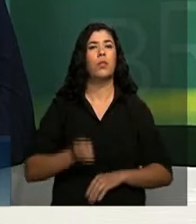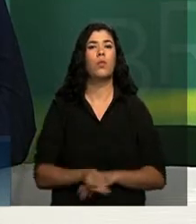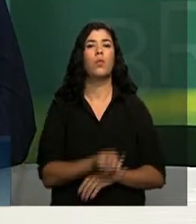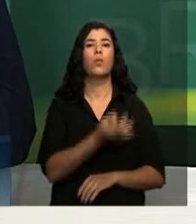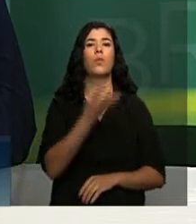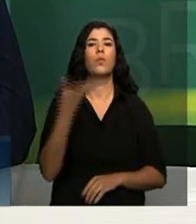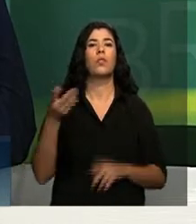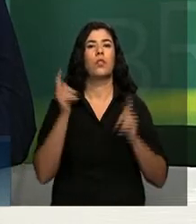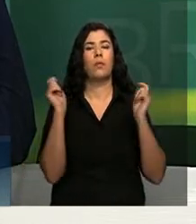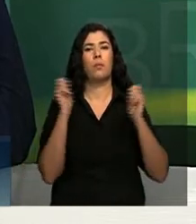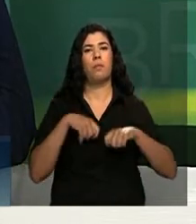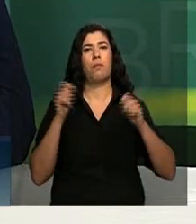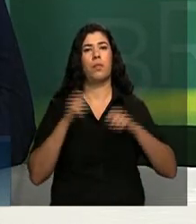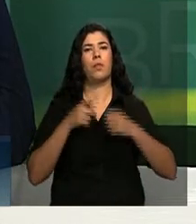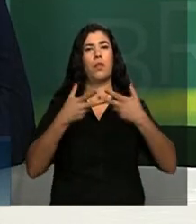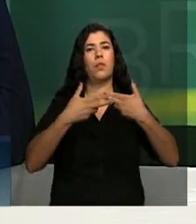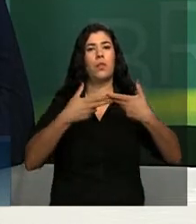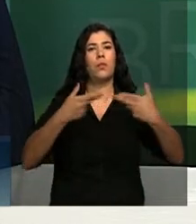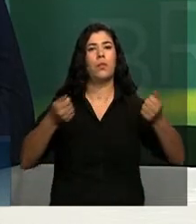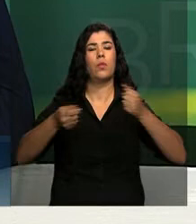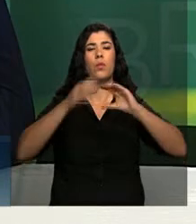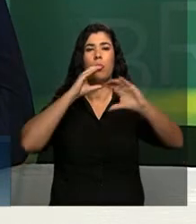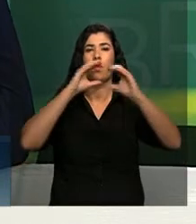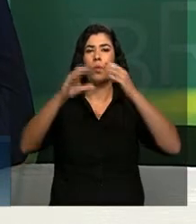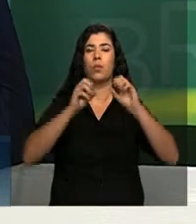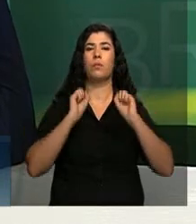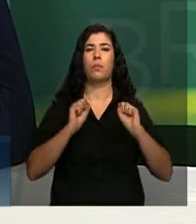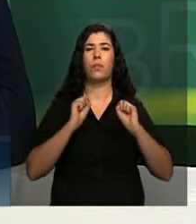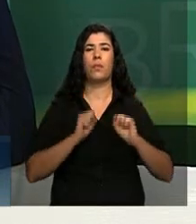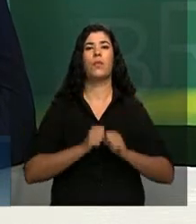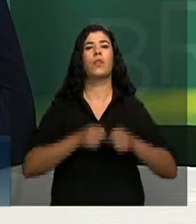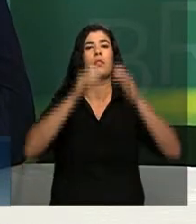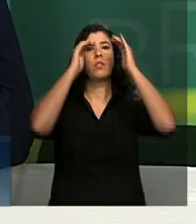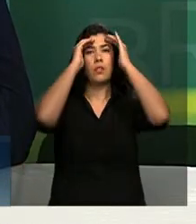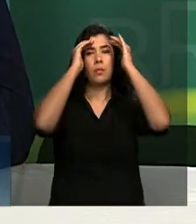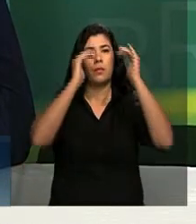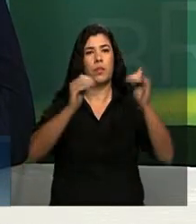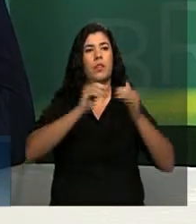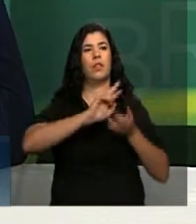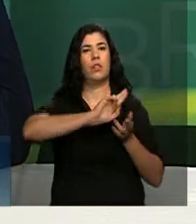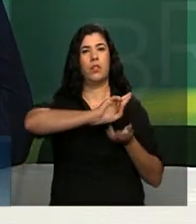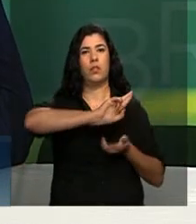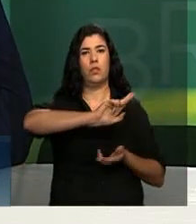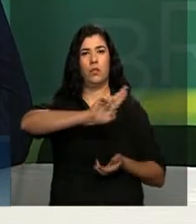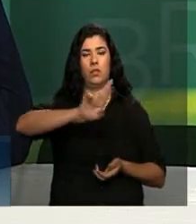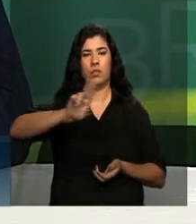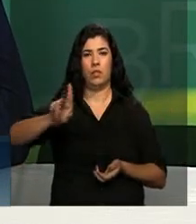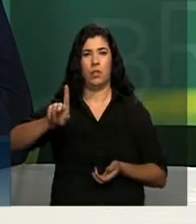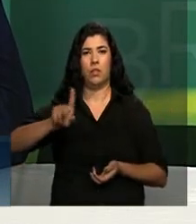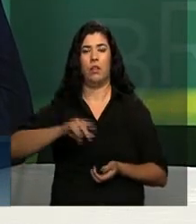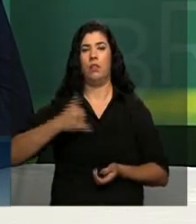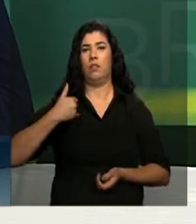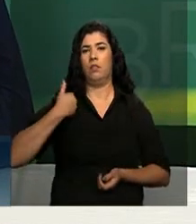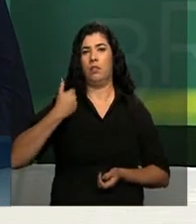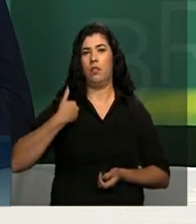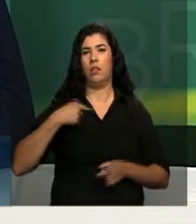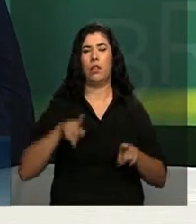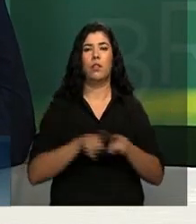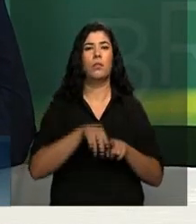possível de veículos, respeitando a diversidade etária, diversidade cultural desse país,